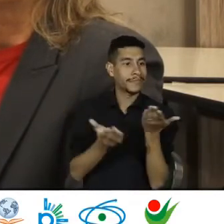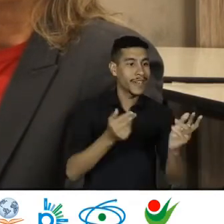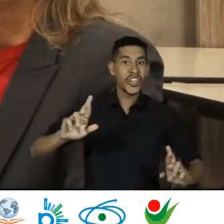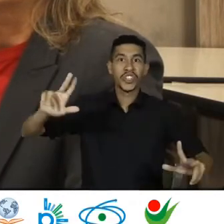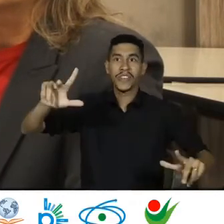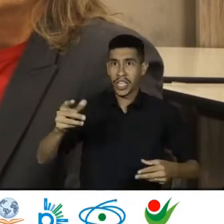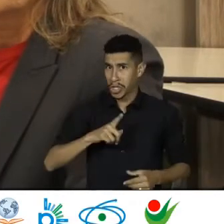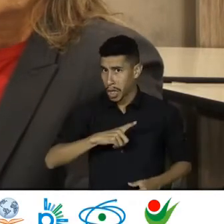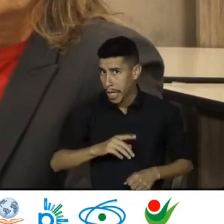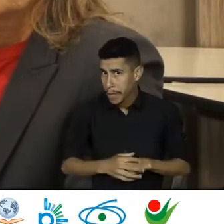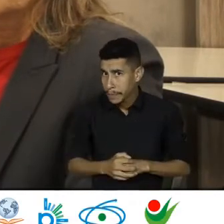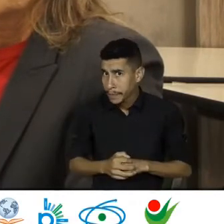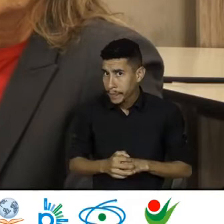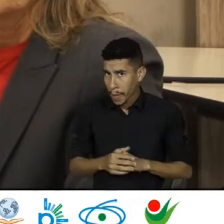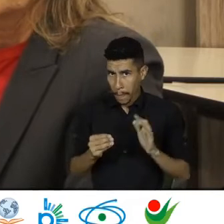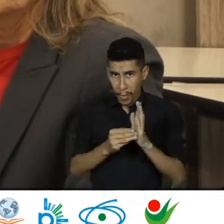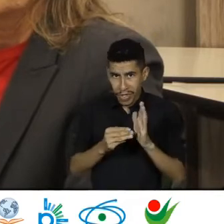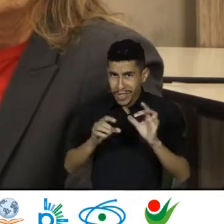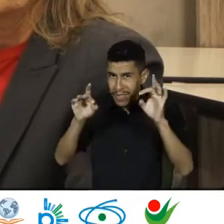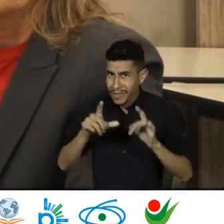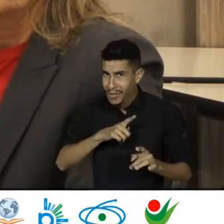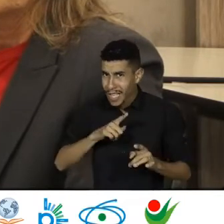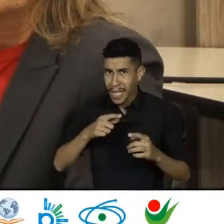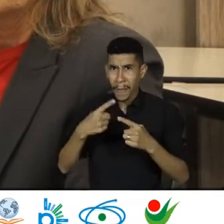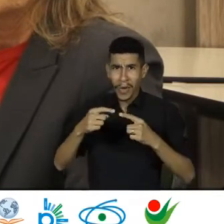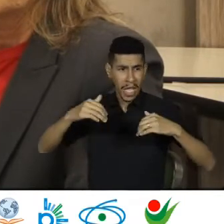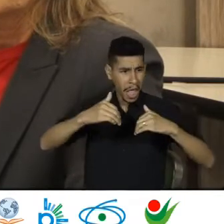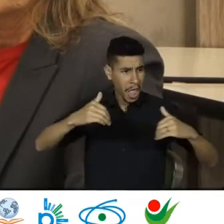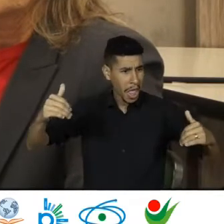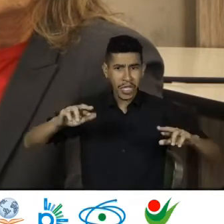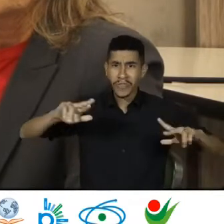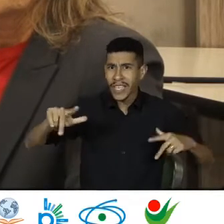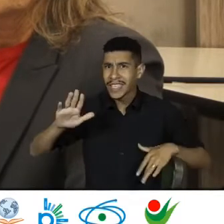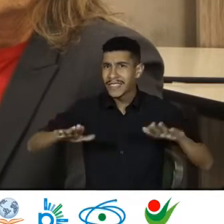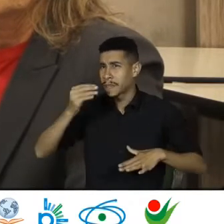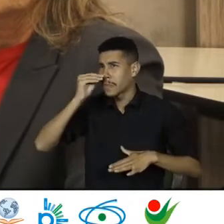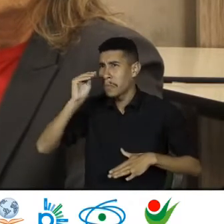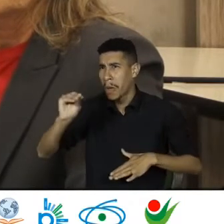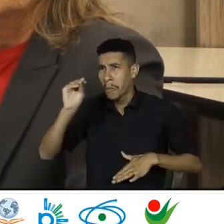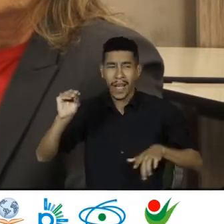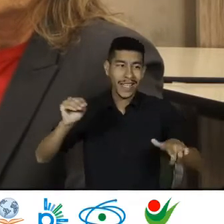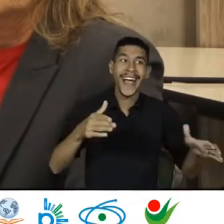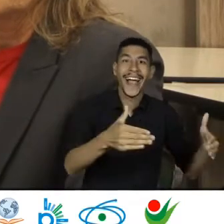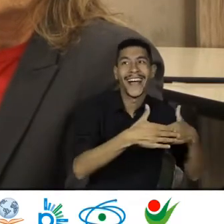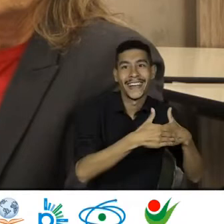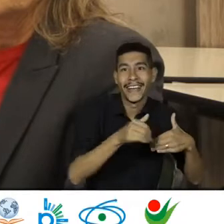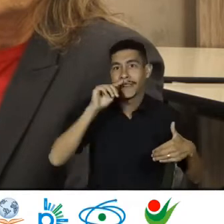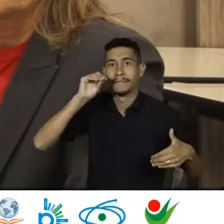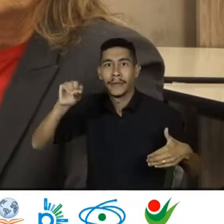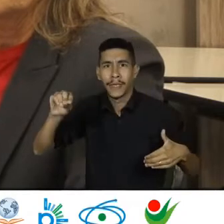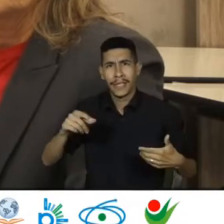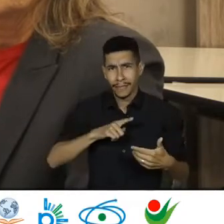motivo Que leva Grupos maiores A migrarem Por exemplo De refúgio Ou coisa